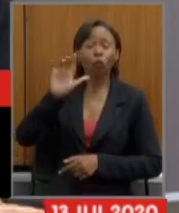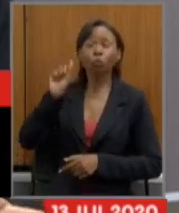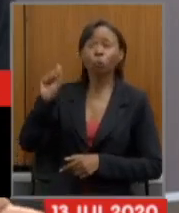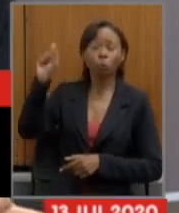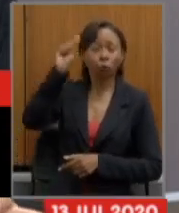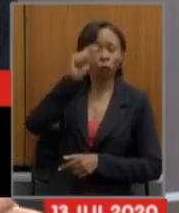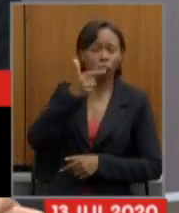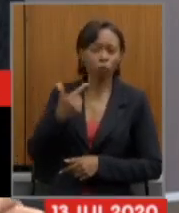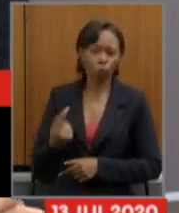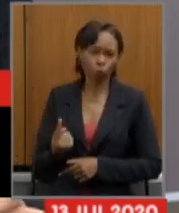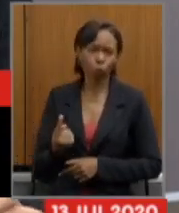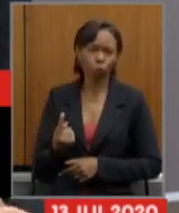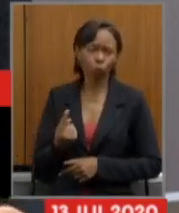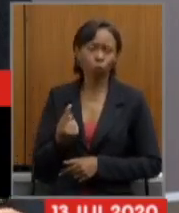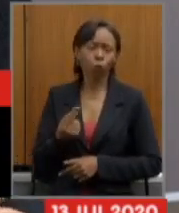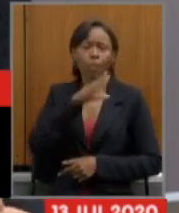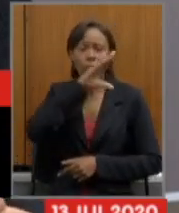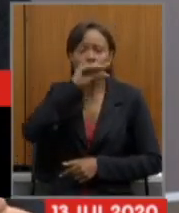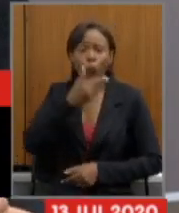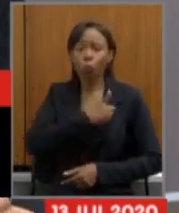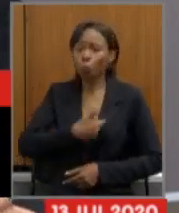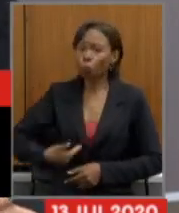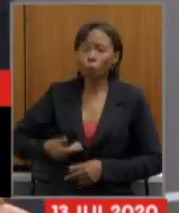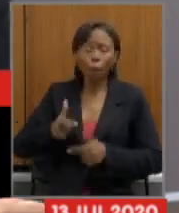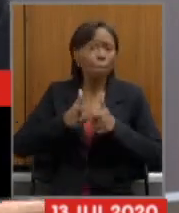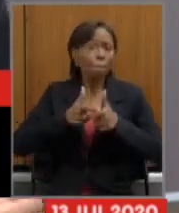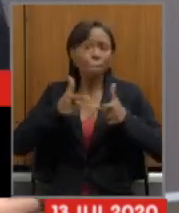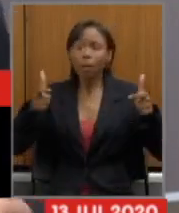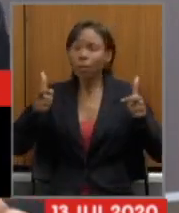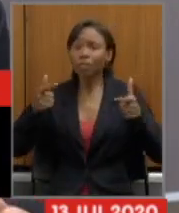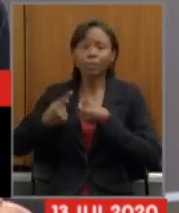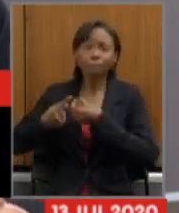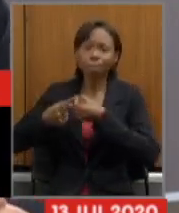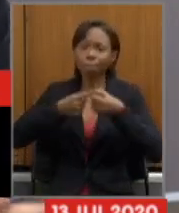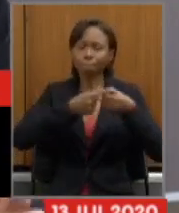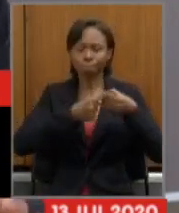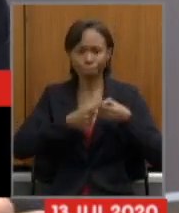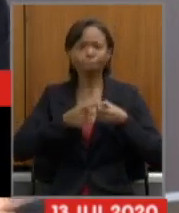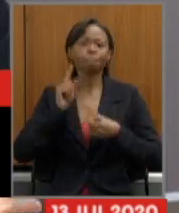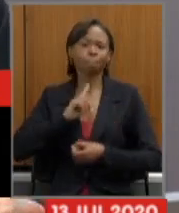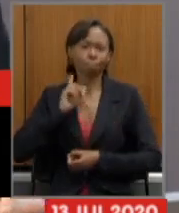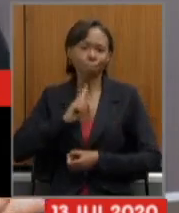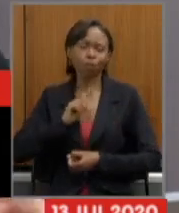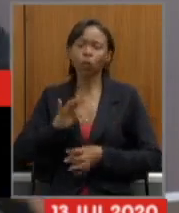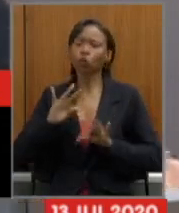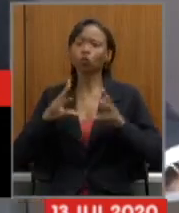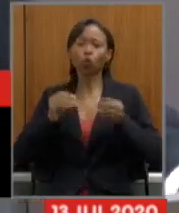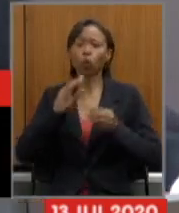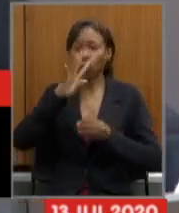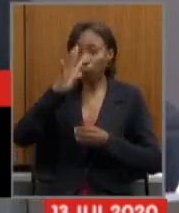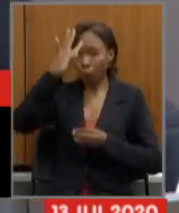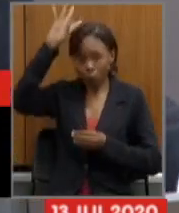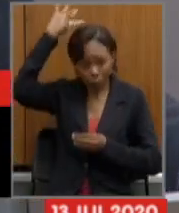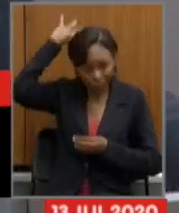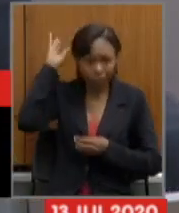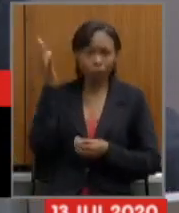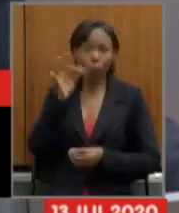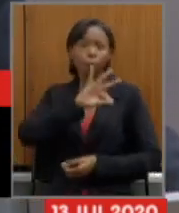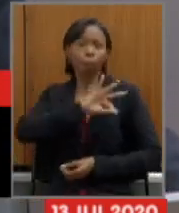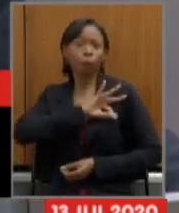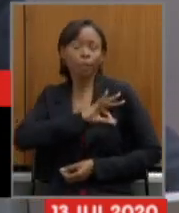os servidores públicos da maioria dos municípios do nosso Estado. Todos os bombeiros e policiais